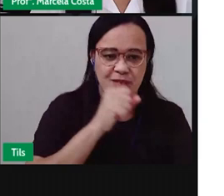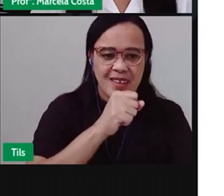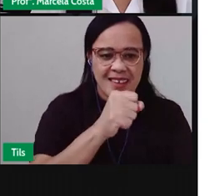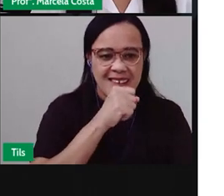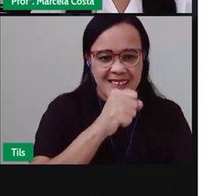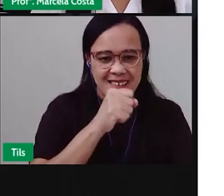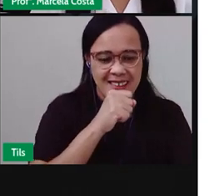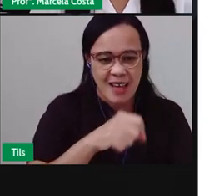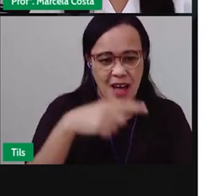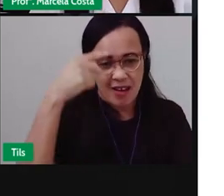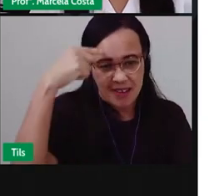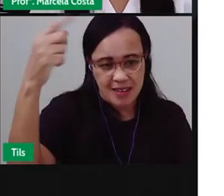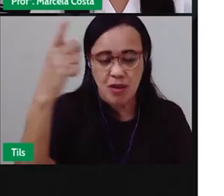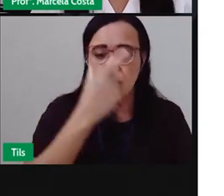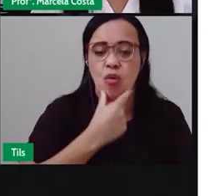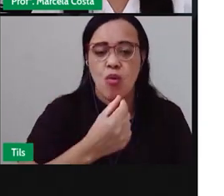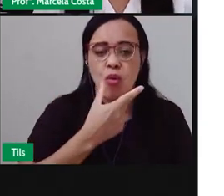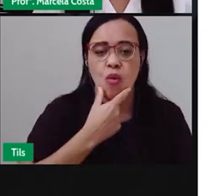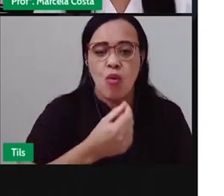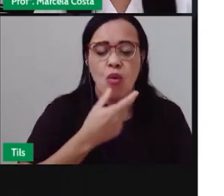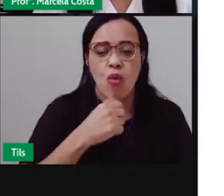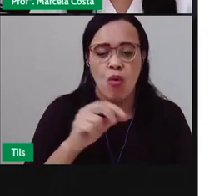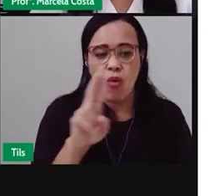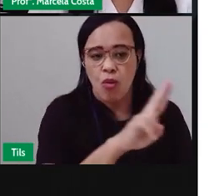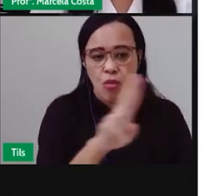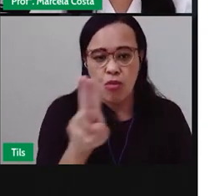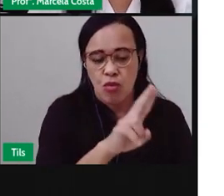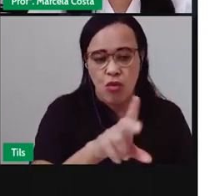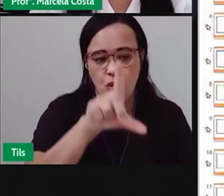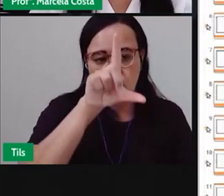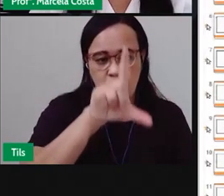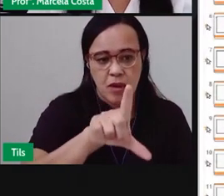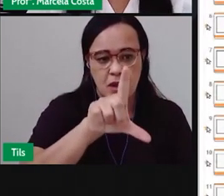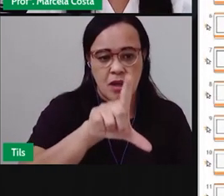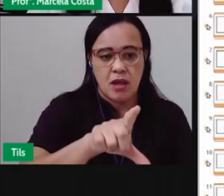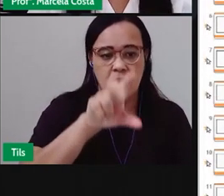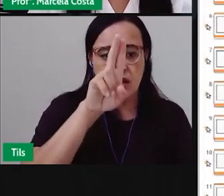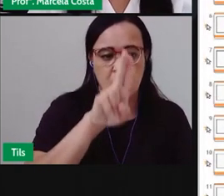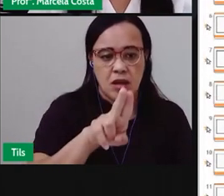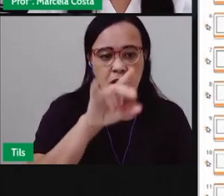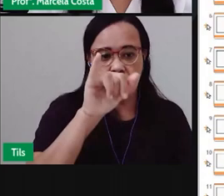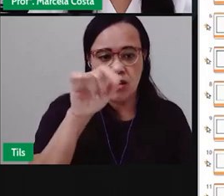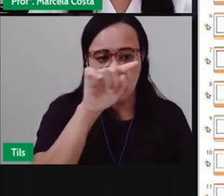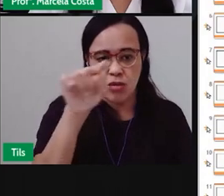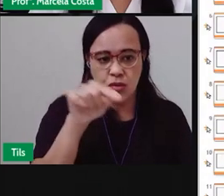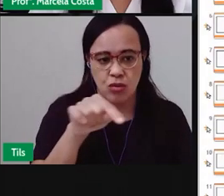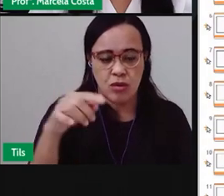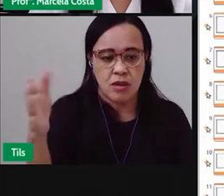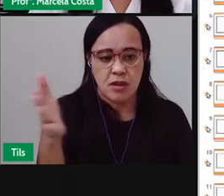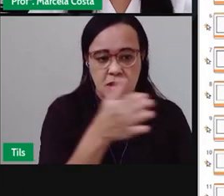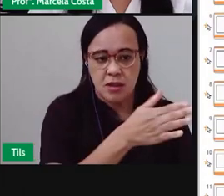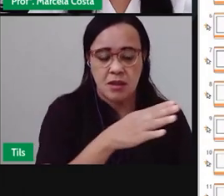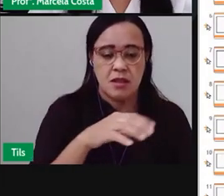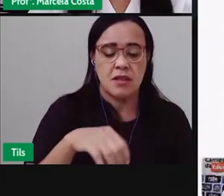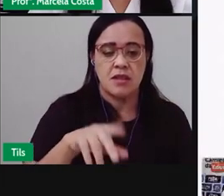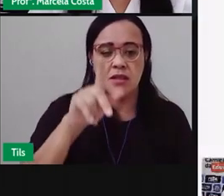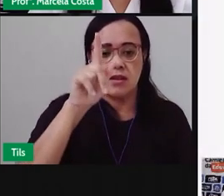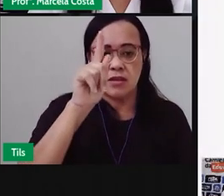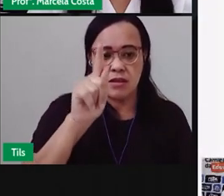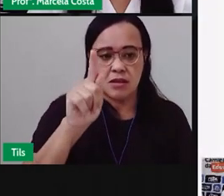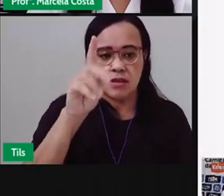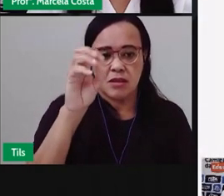Luiz Gonzaga, um cantor muito famoso na região nordeste. Deixa eu apresentar aqui